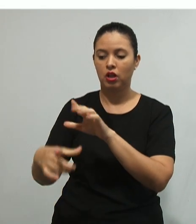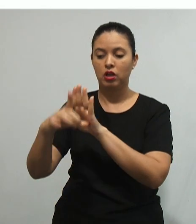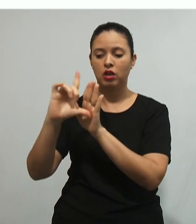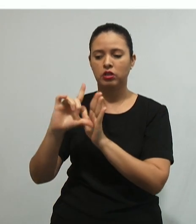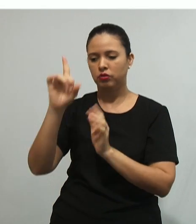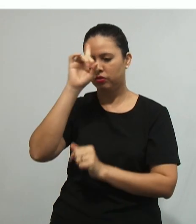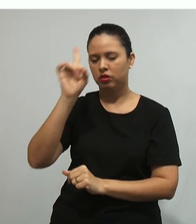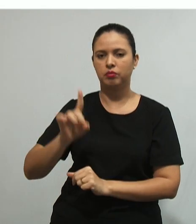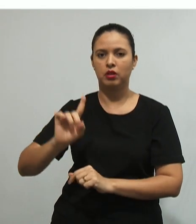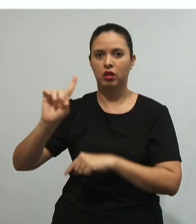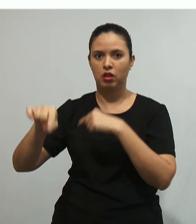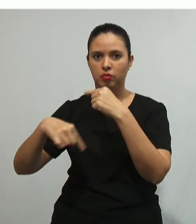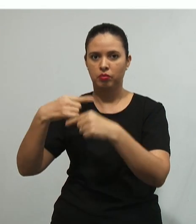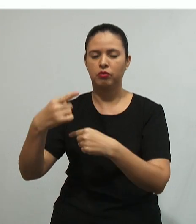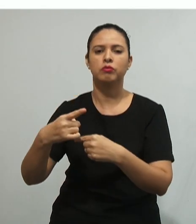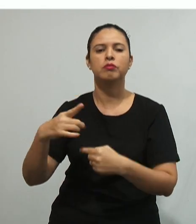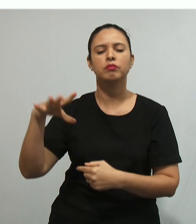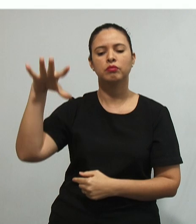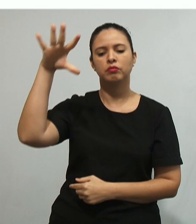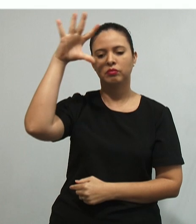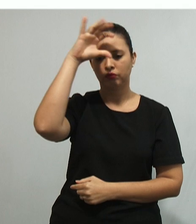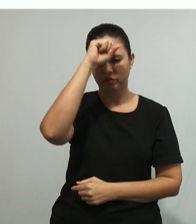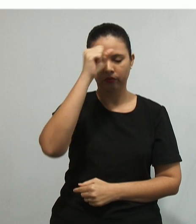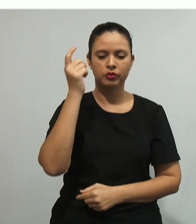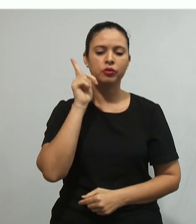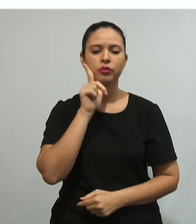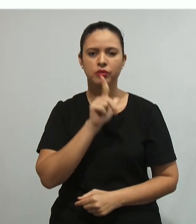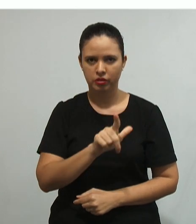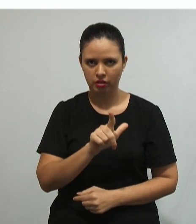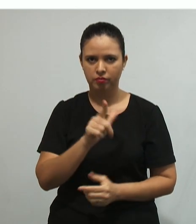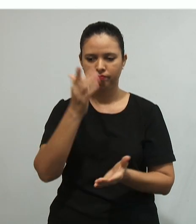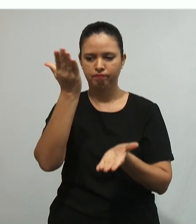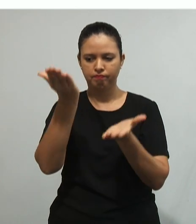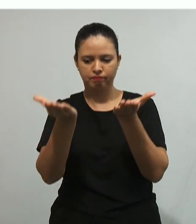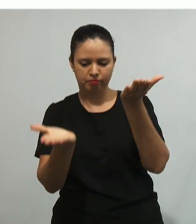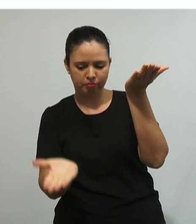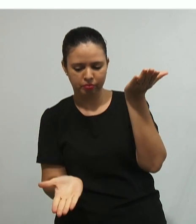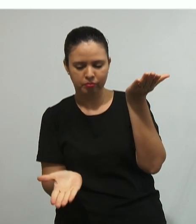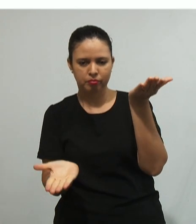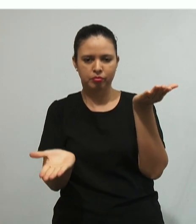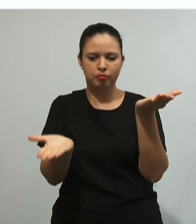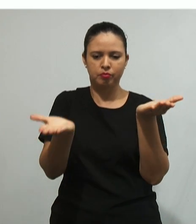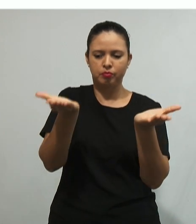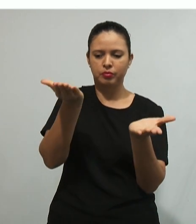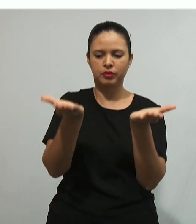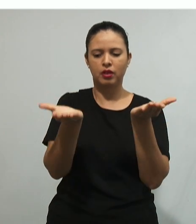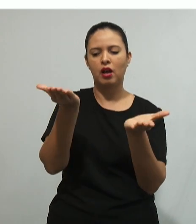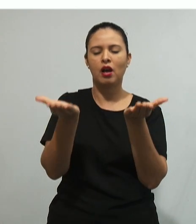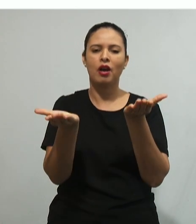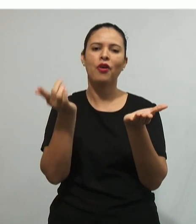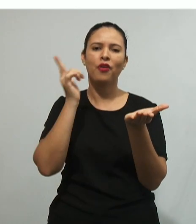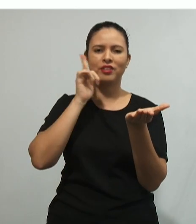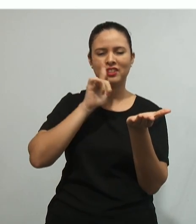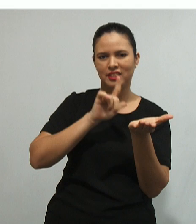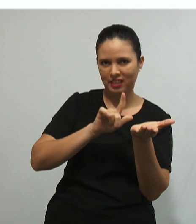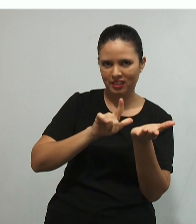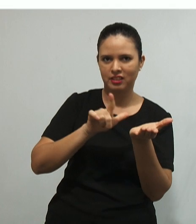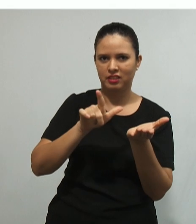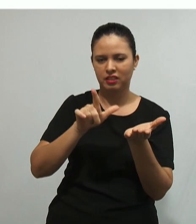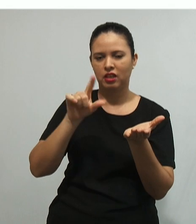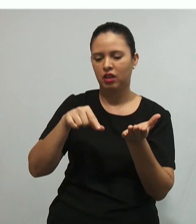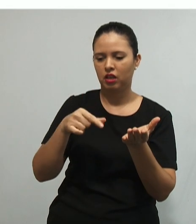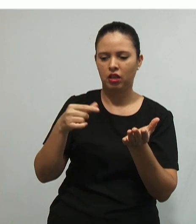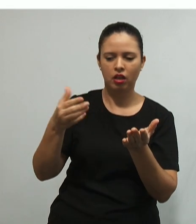a um estágio de maior conhecimento, indo do desequilíbrio ao equilíbrio por meio de assimilações e